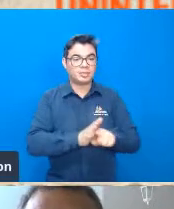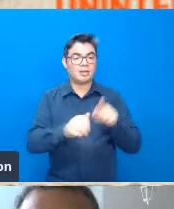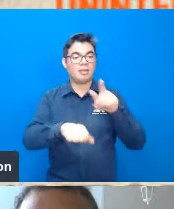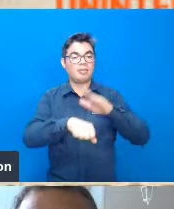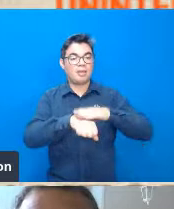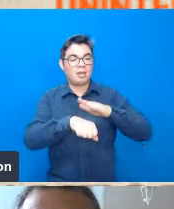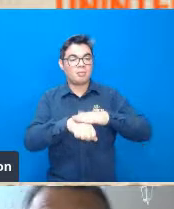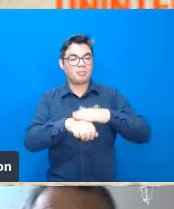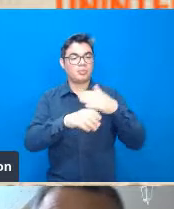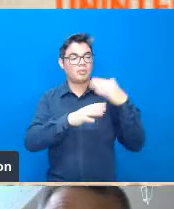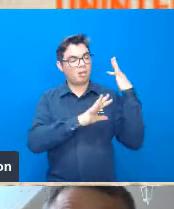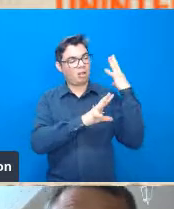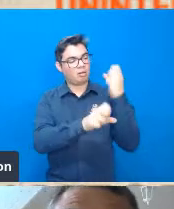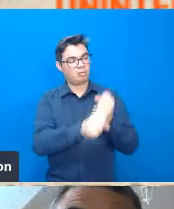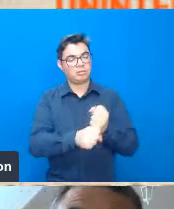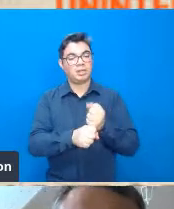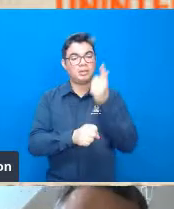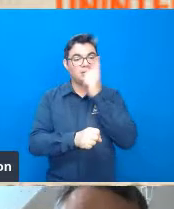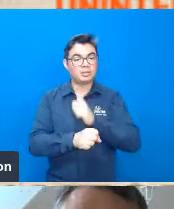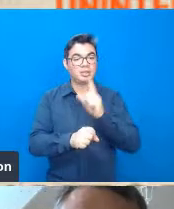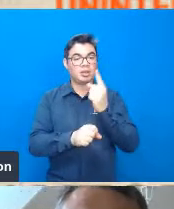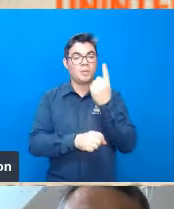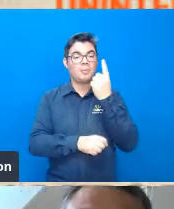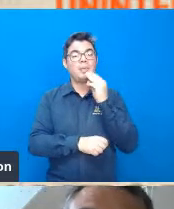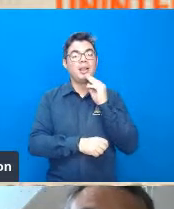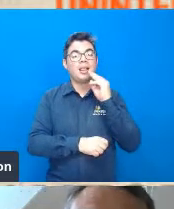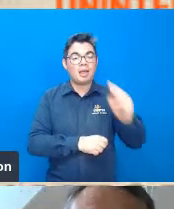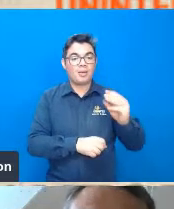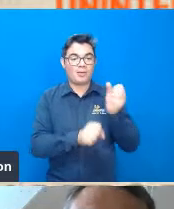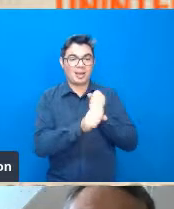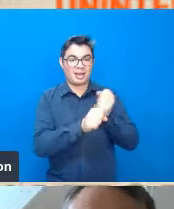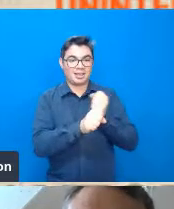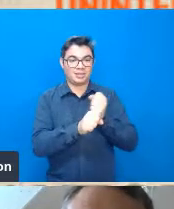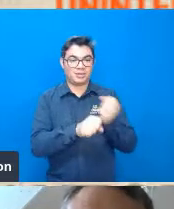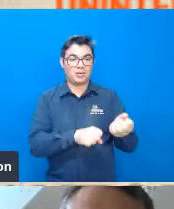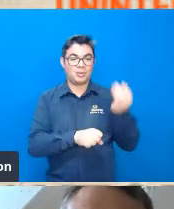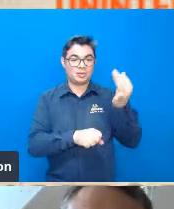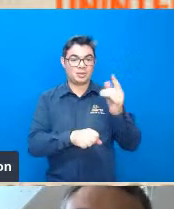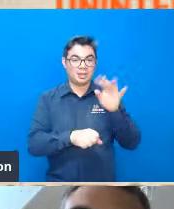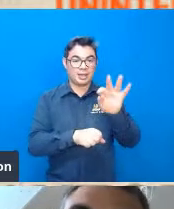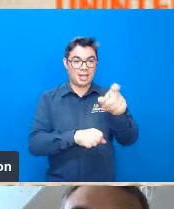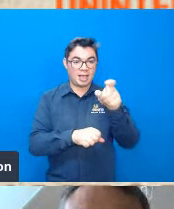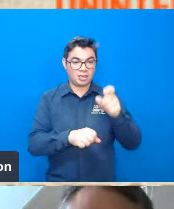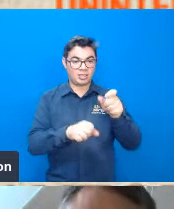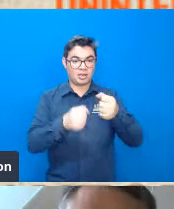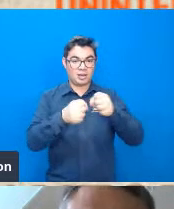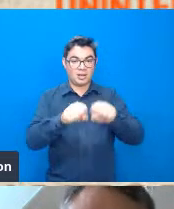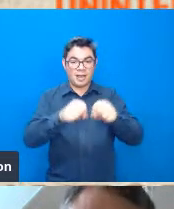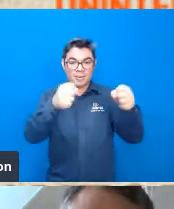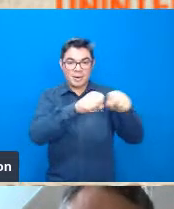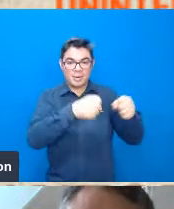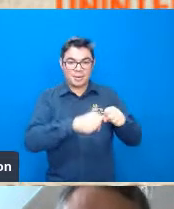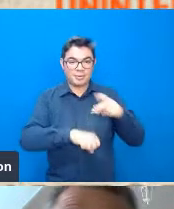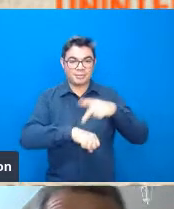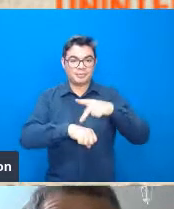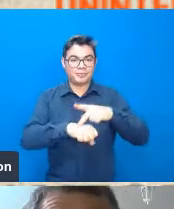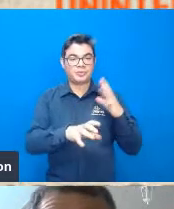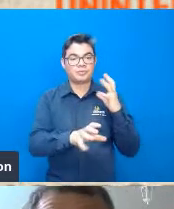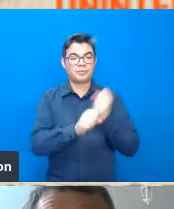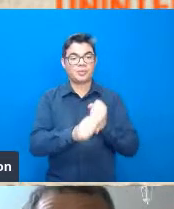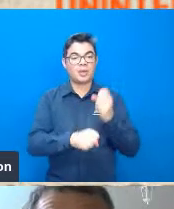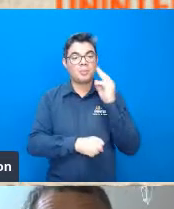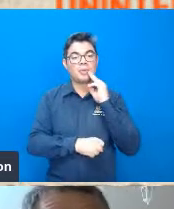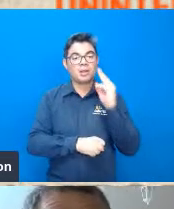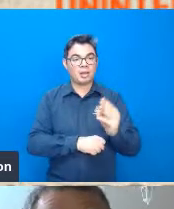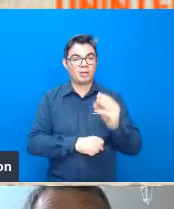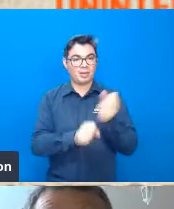termo quer dizer ele conta por milhão de ano quanto qual que é a taxa de erosão por milhão no último milhão de ano então